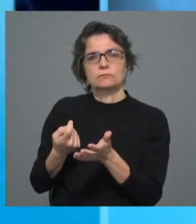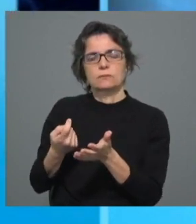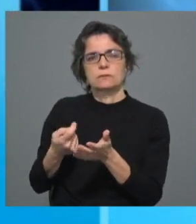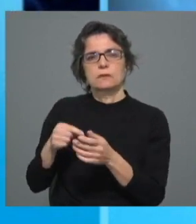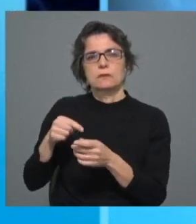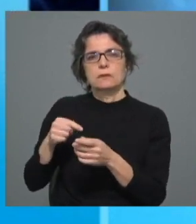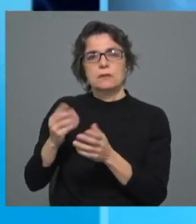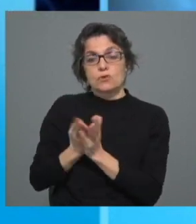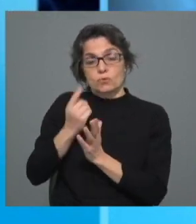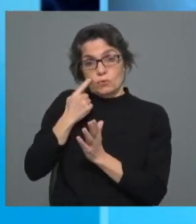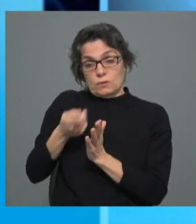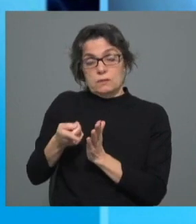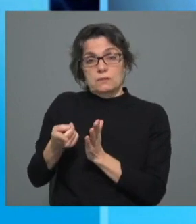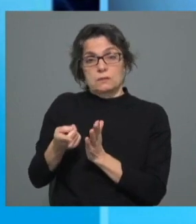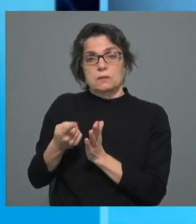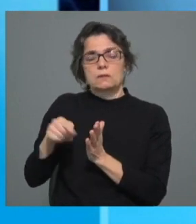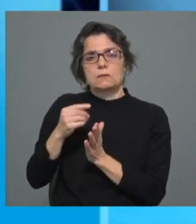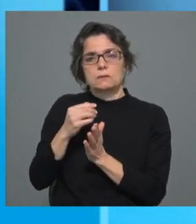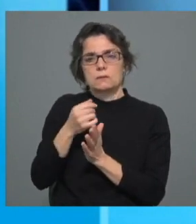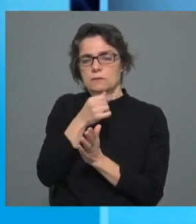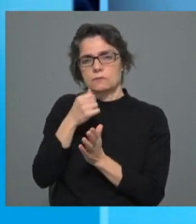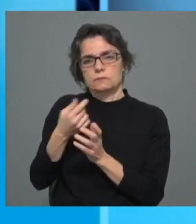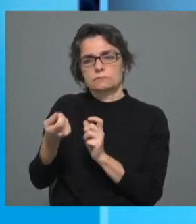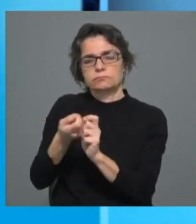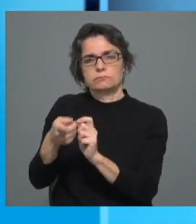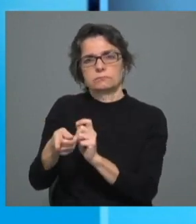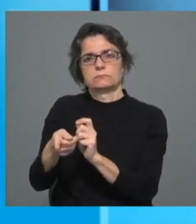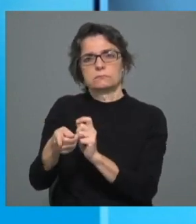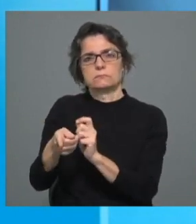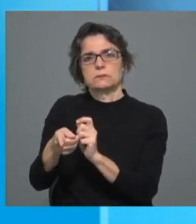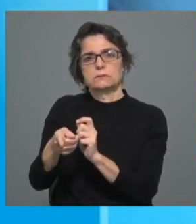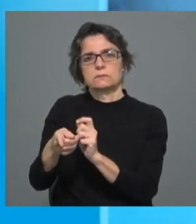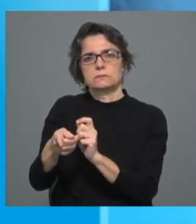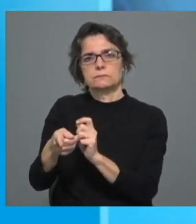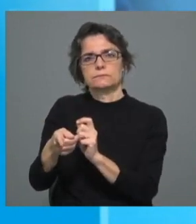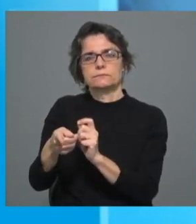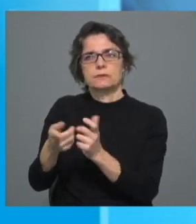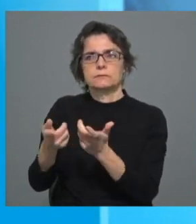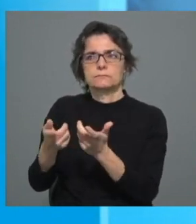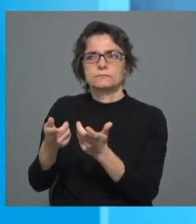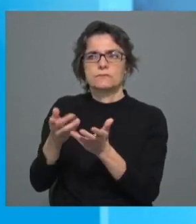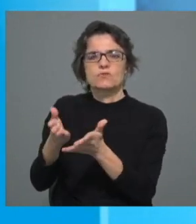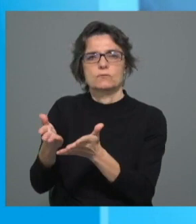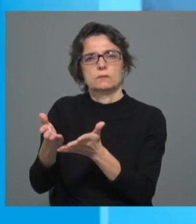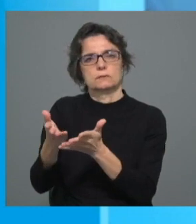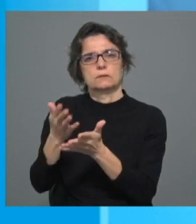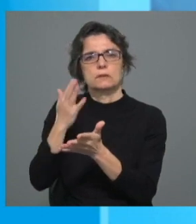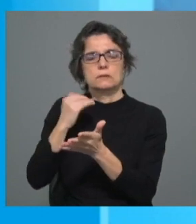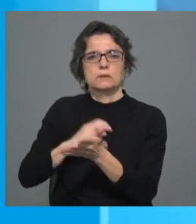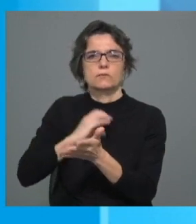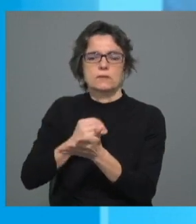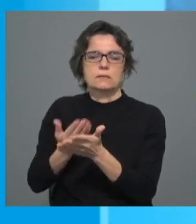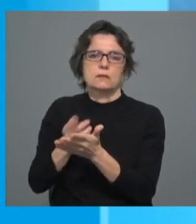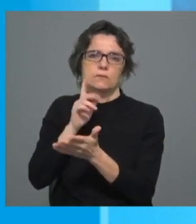e acho que, na medida do possível, é preciso chegar a essas vítimas. Mas, portanto, para sarar feridas que existam, restou por ser a confiança,